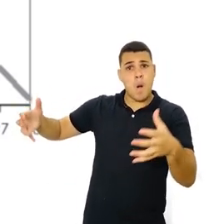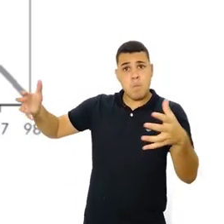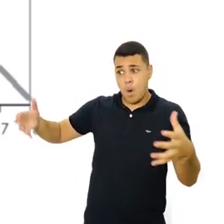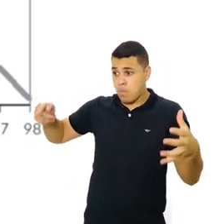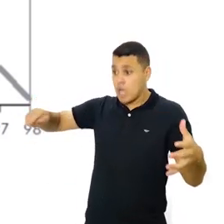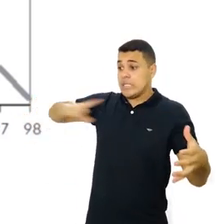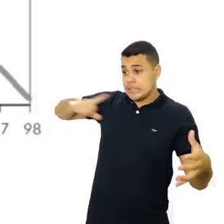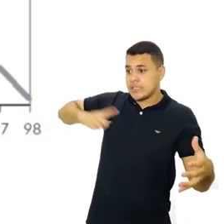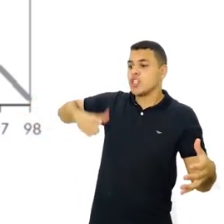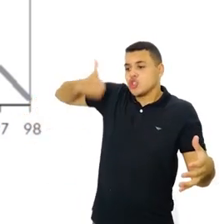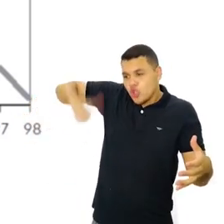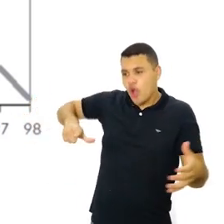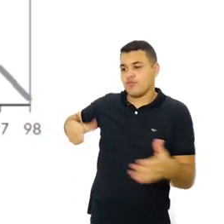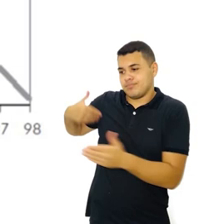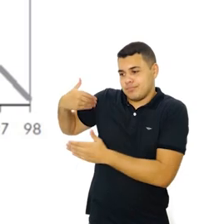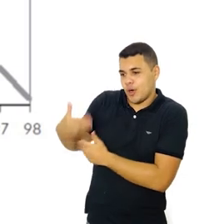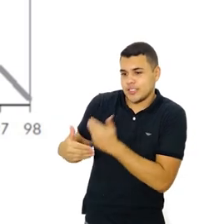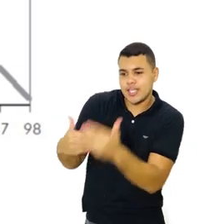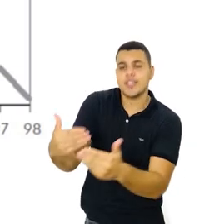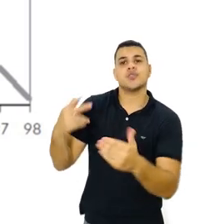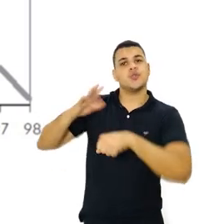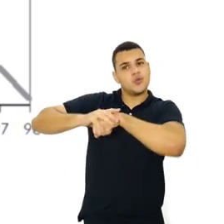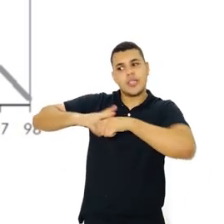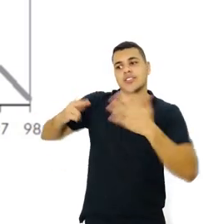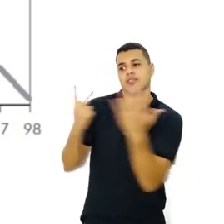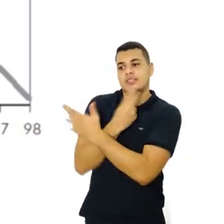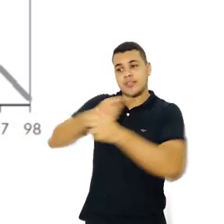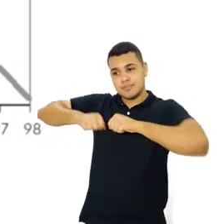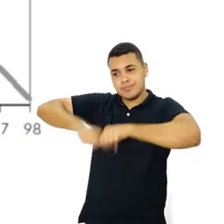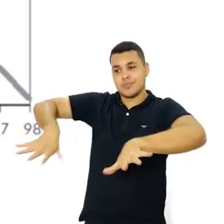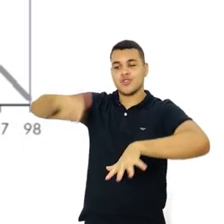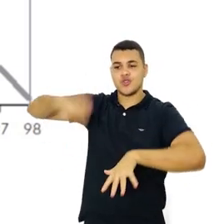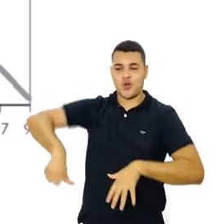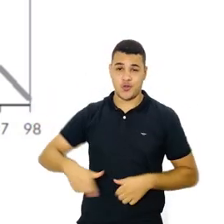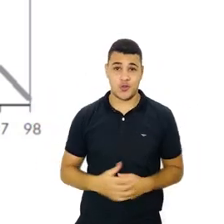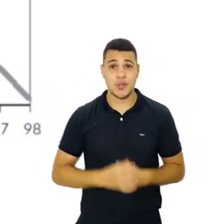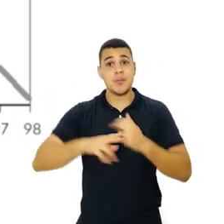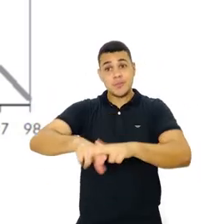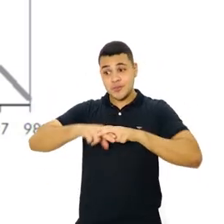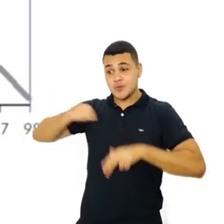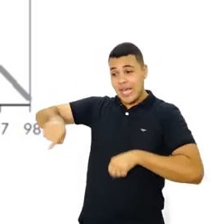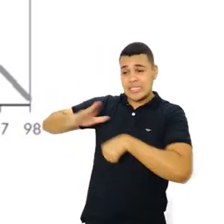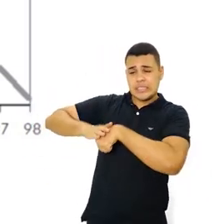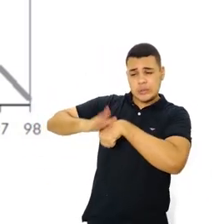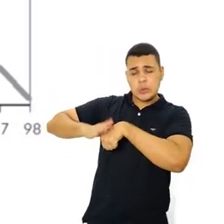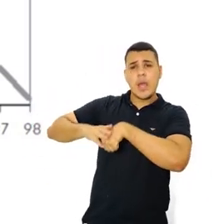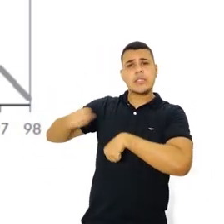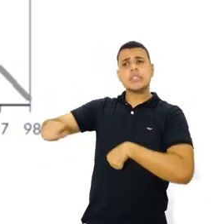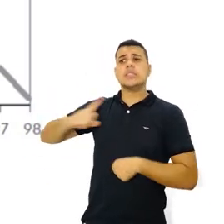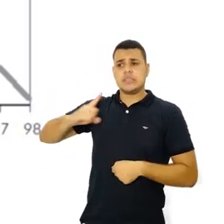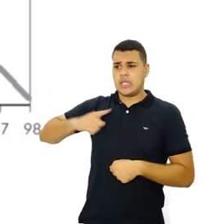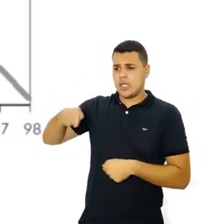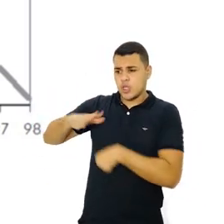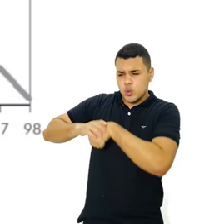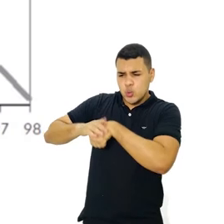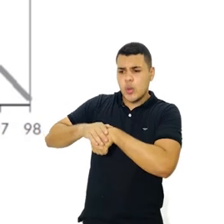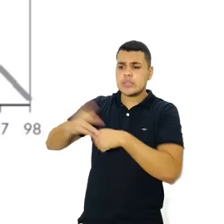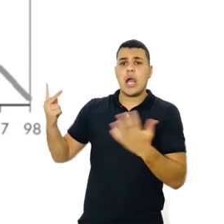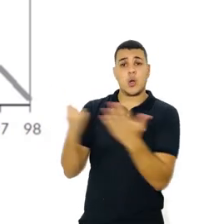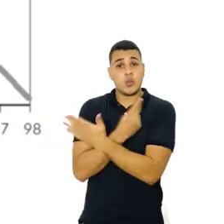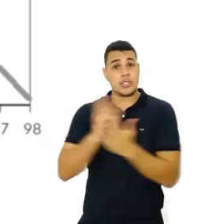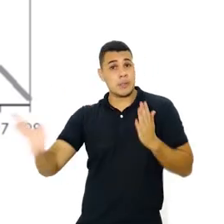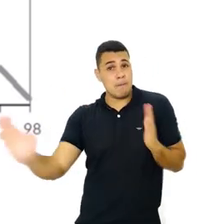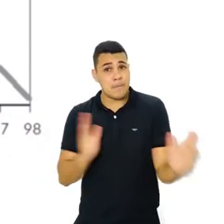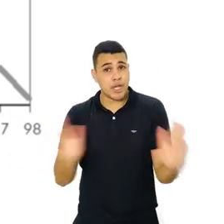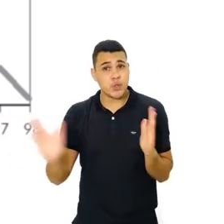crianças suscetíveis nascendo, há um novo processo epidêmico. Então, essa